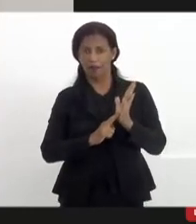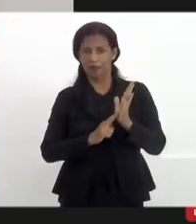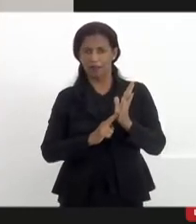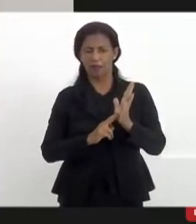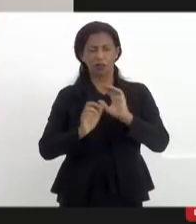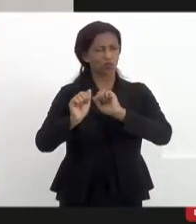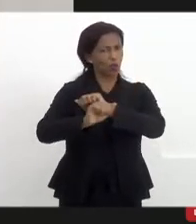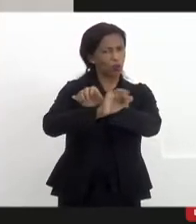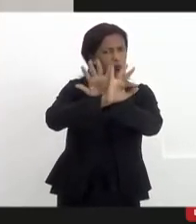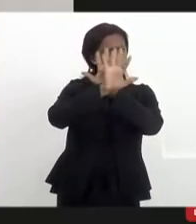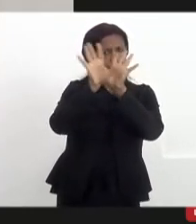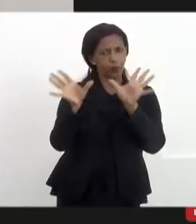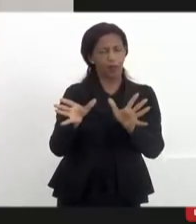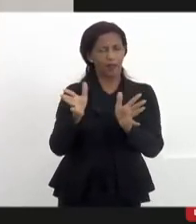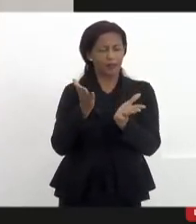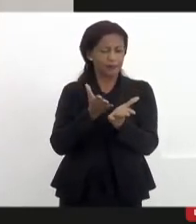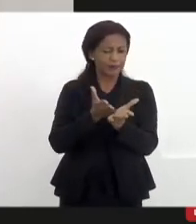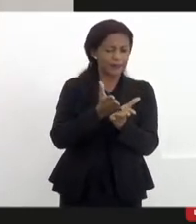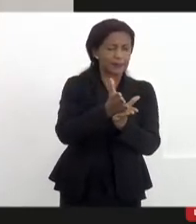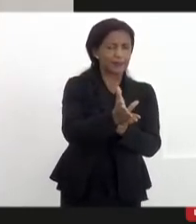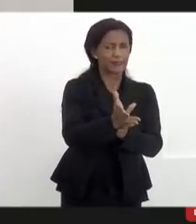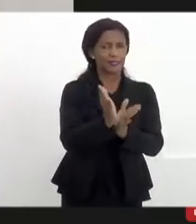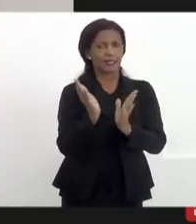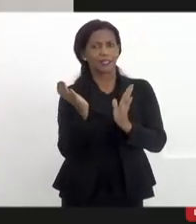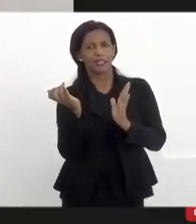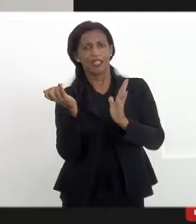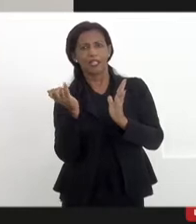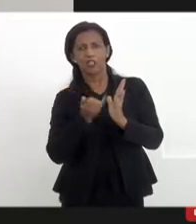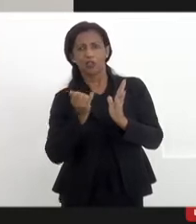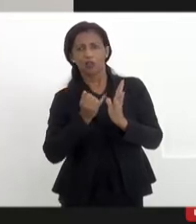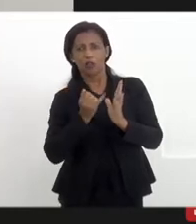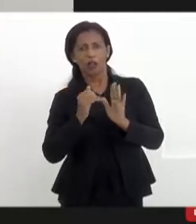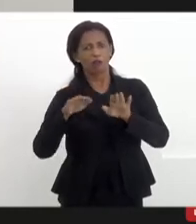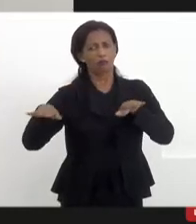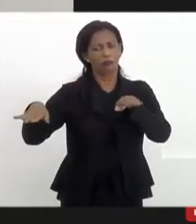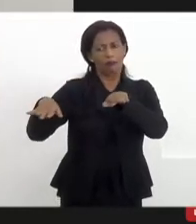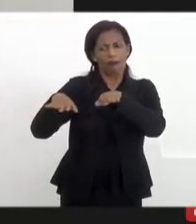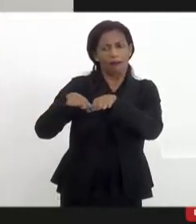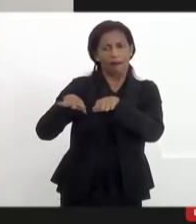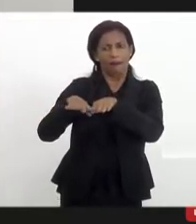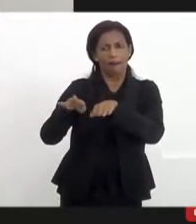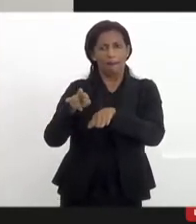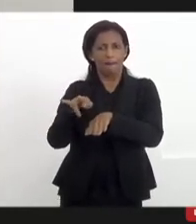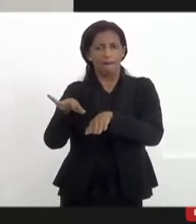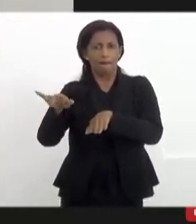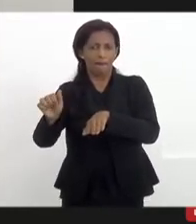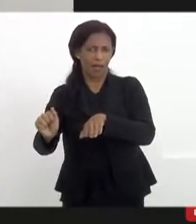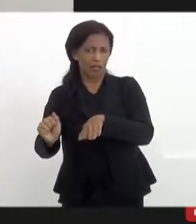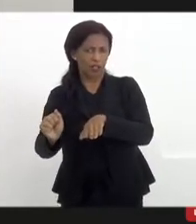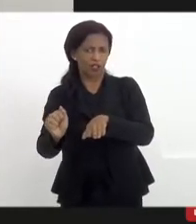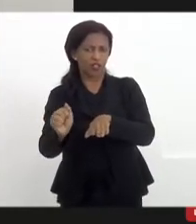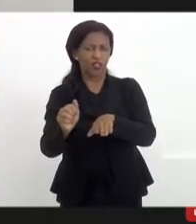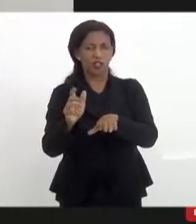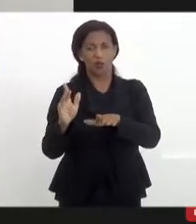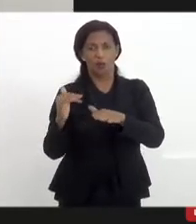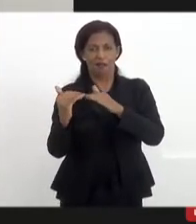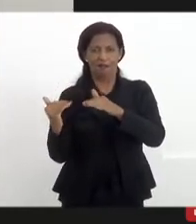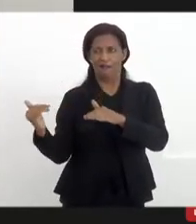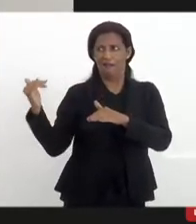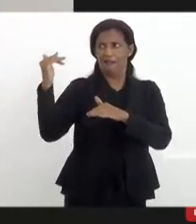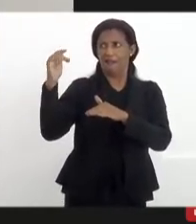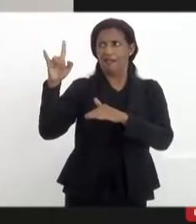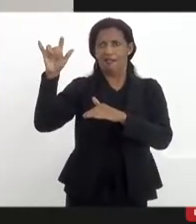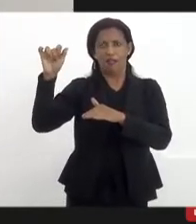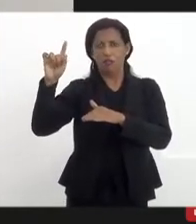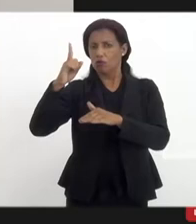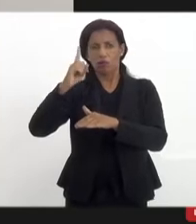muito claro. A nossa linha editorial não é a linha editorial da classe média. A nossa linha editorial não é a linha editorial da elite, é a linha editorial voltada